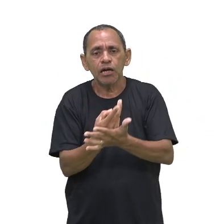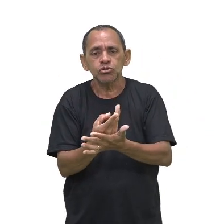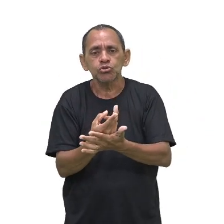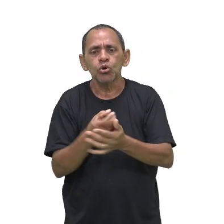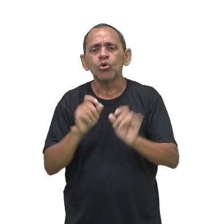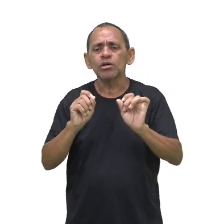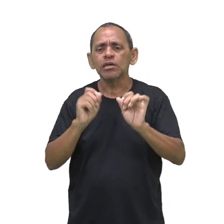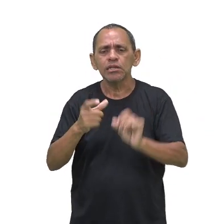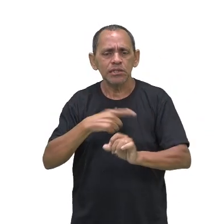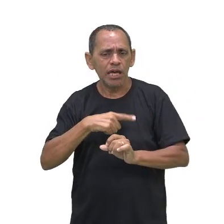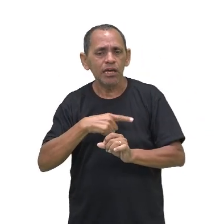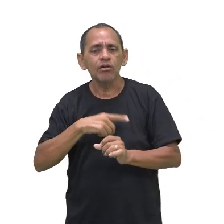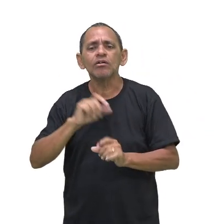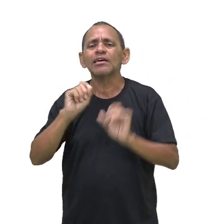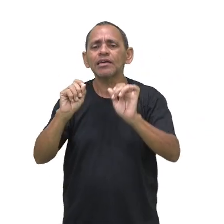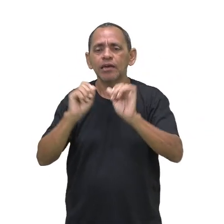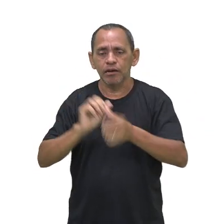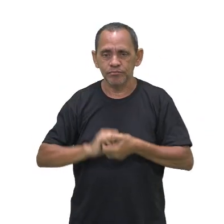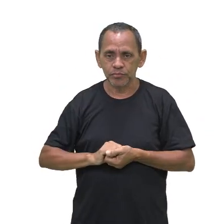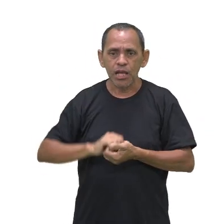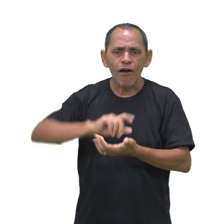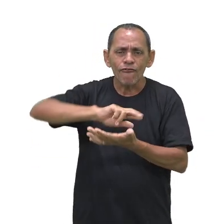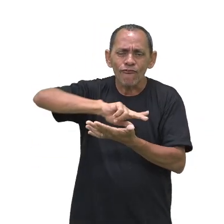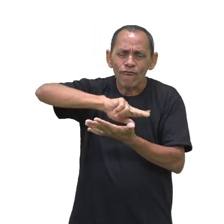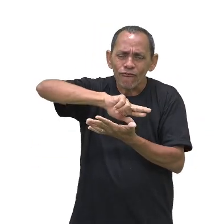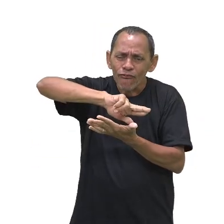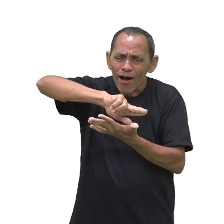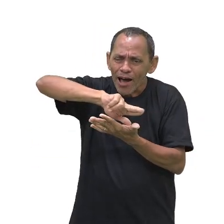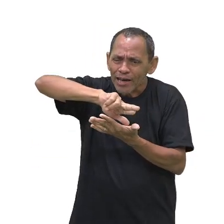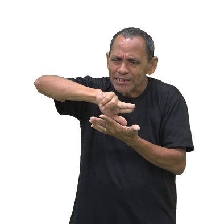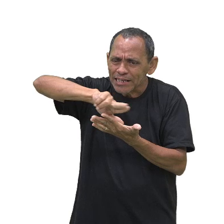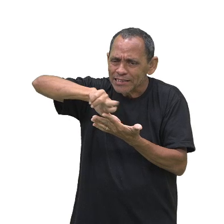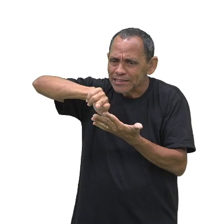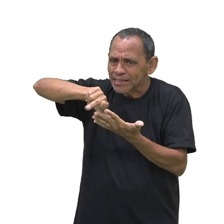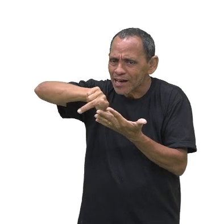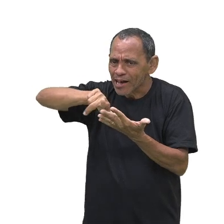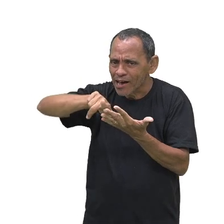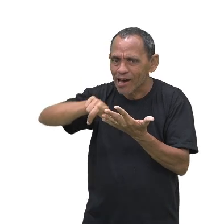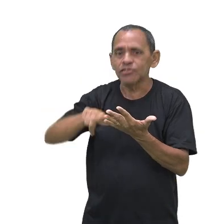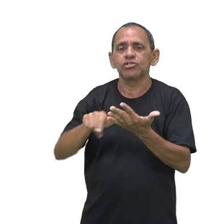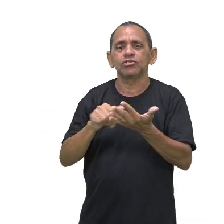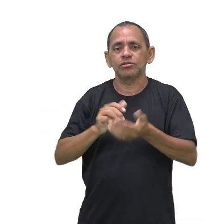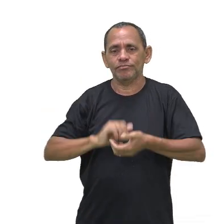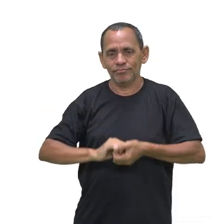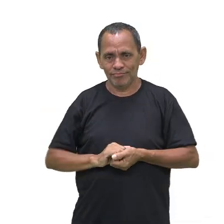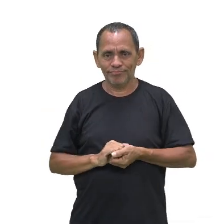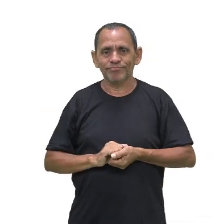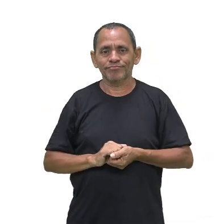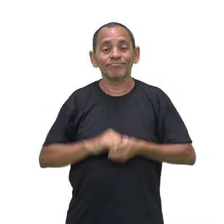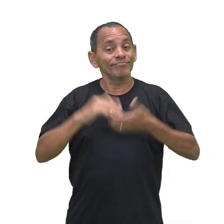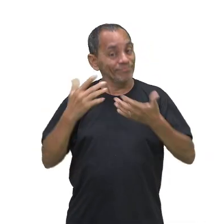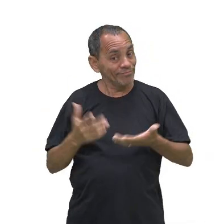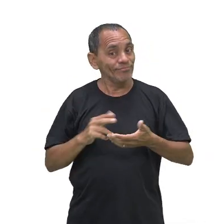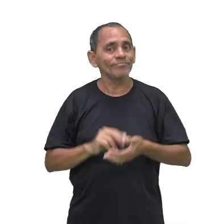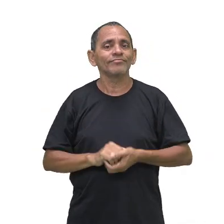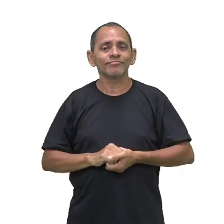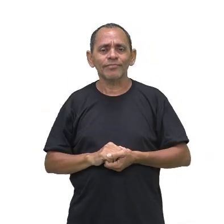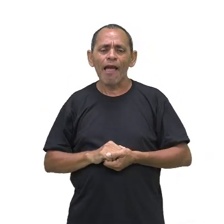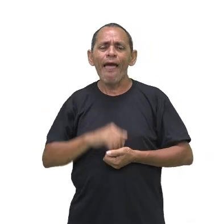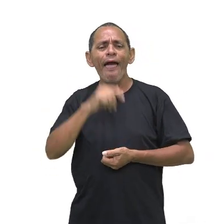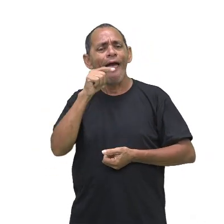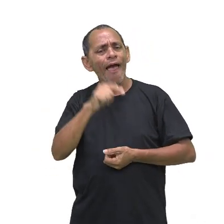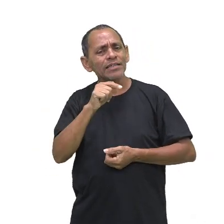exatamente isso que nós estamos tratando. Uma diversidade. E essa diversidade é bom que se